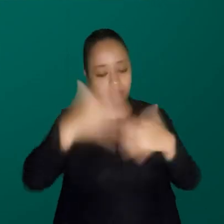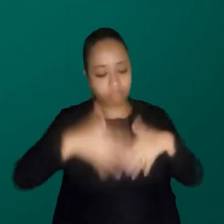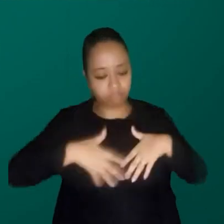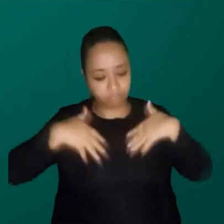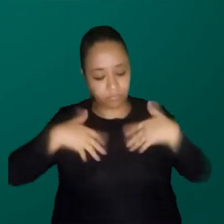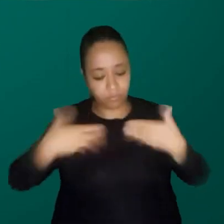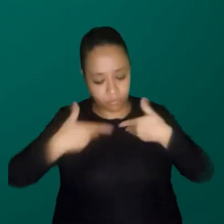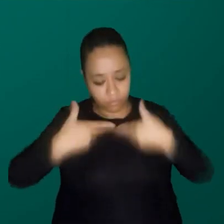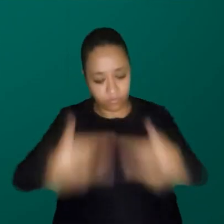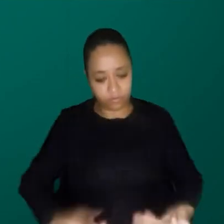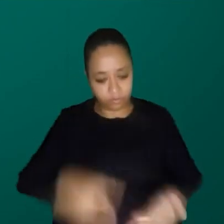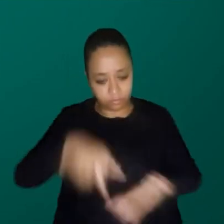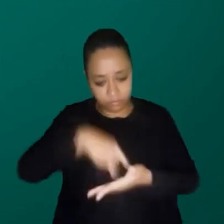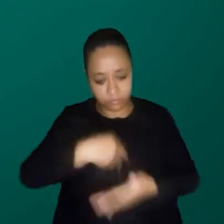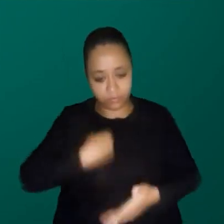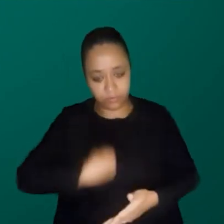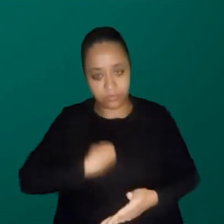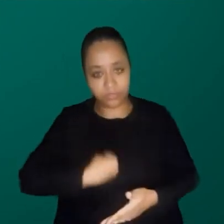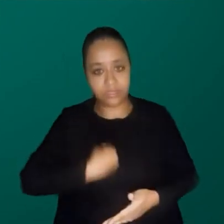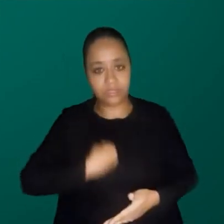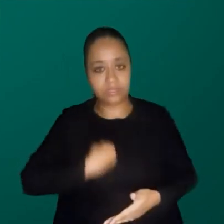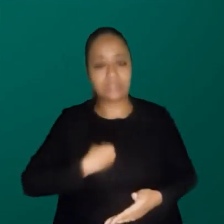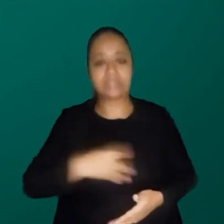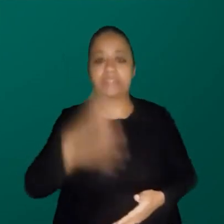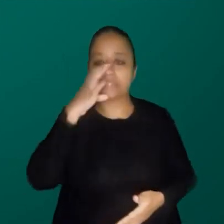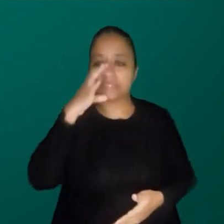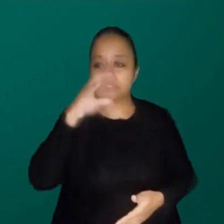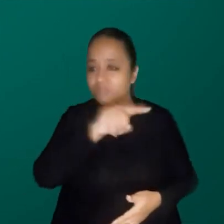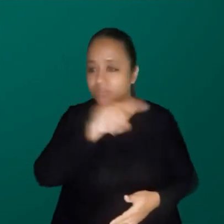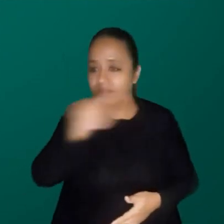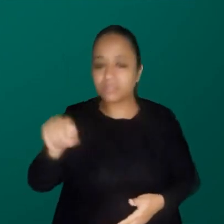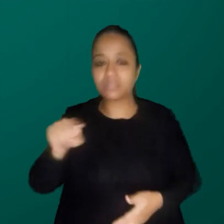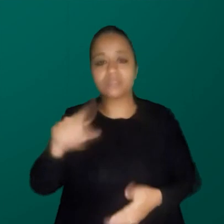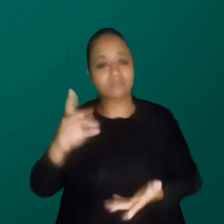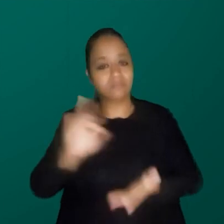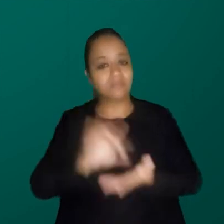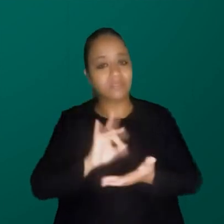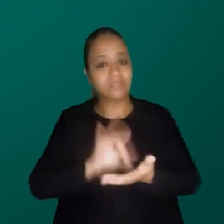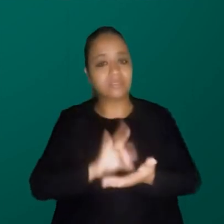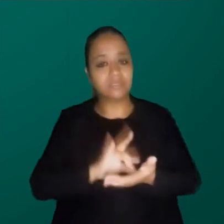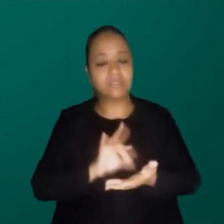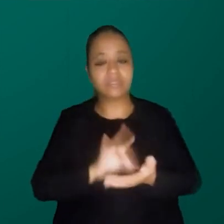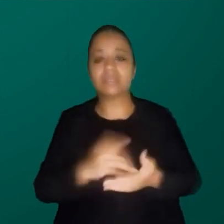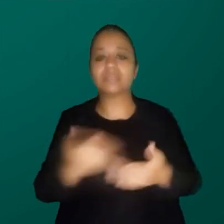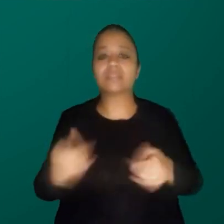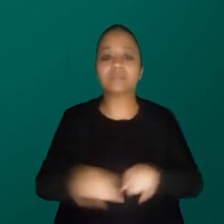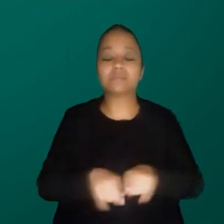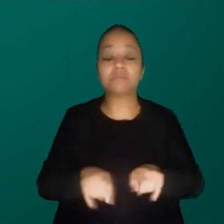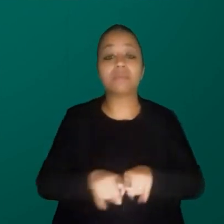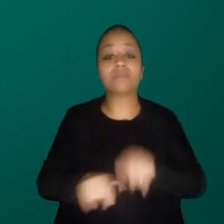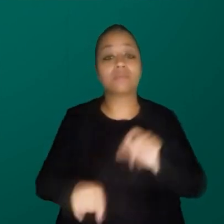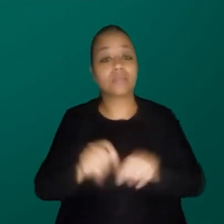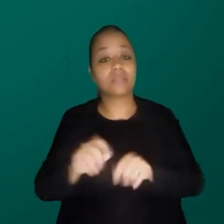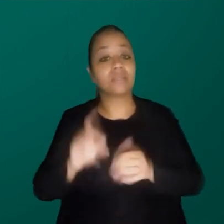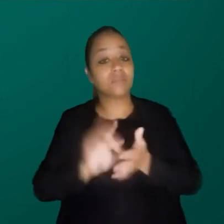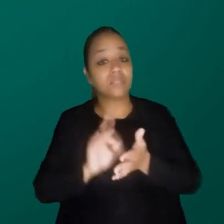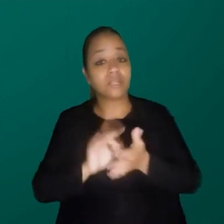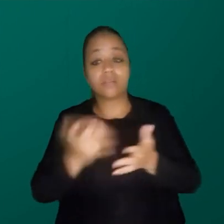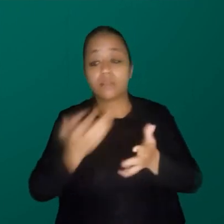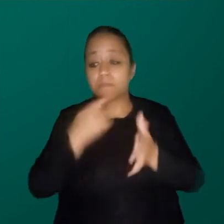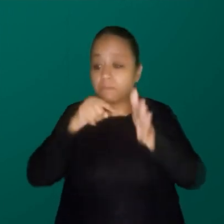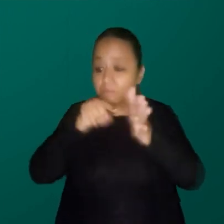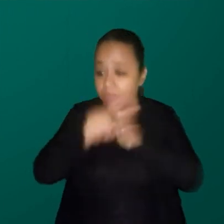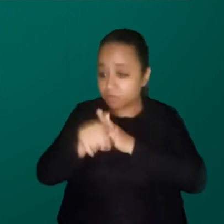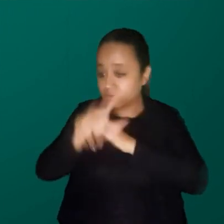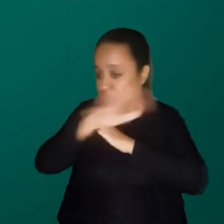de estar aqui na primeira fila, assistindo vocês. Realmente, é um dream team. Na realidade, queria fazer uma